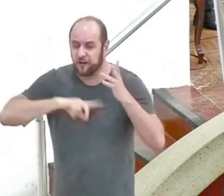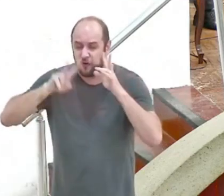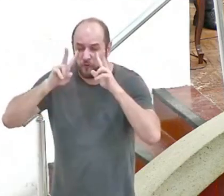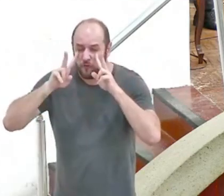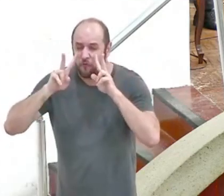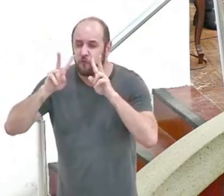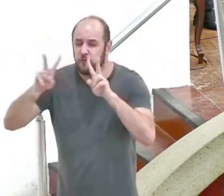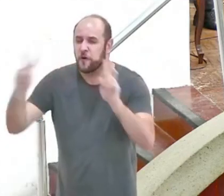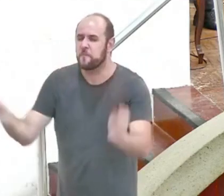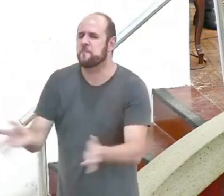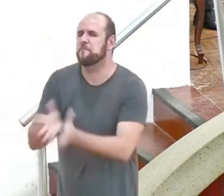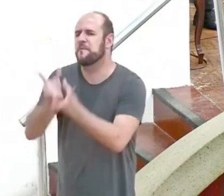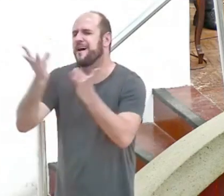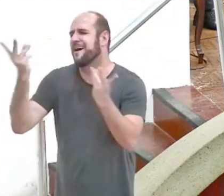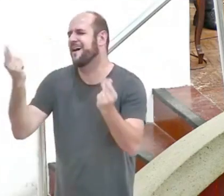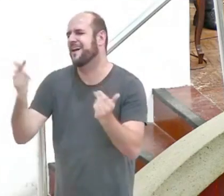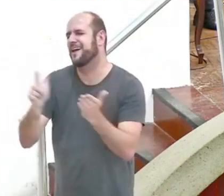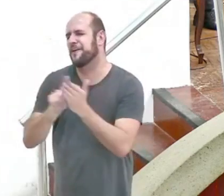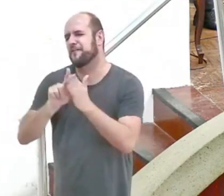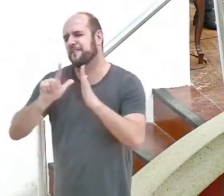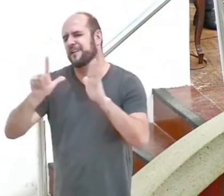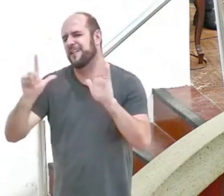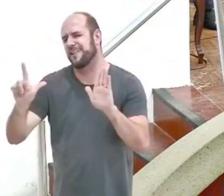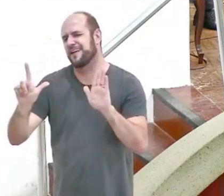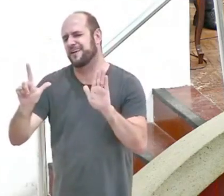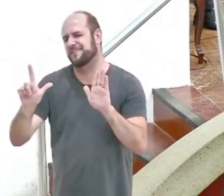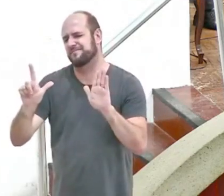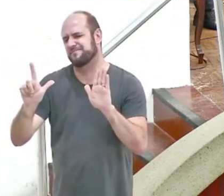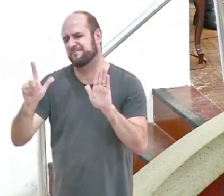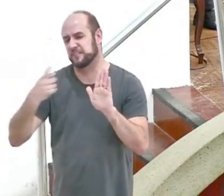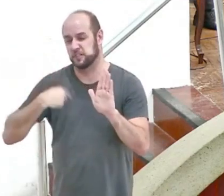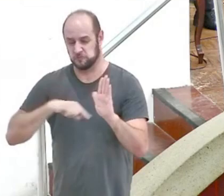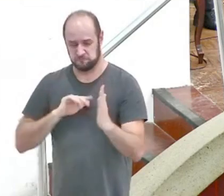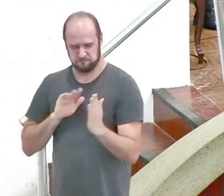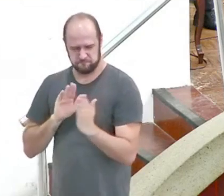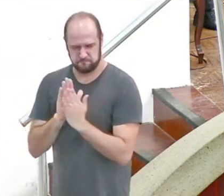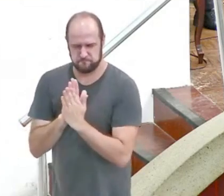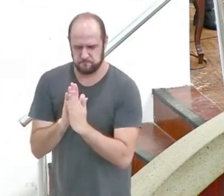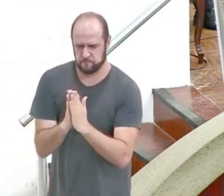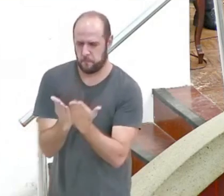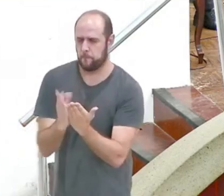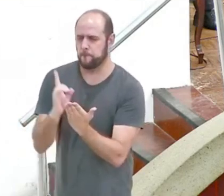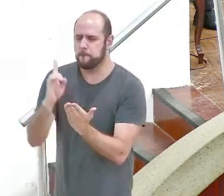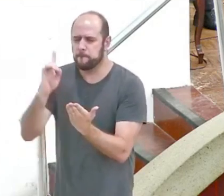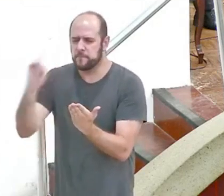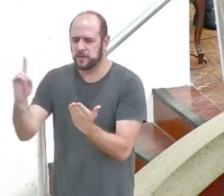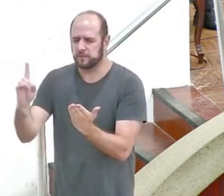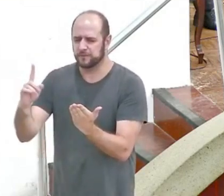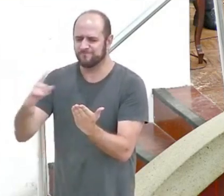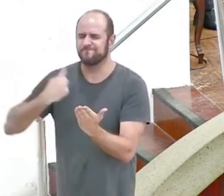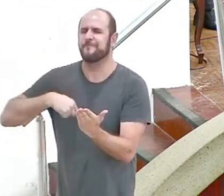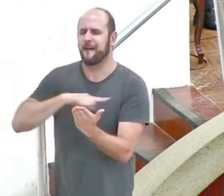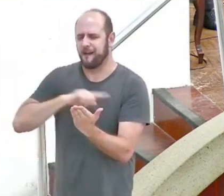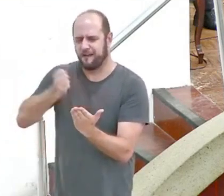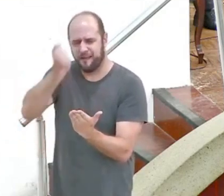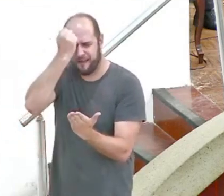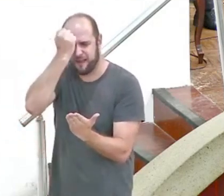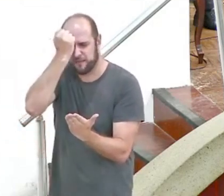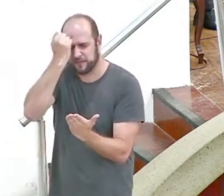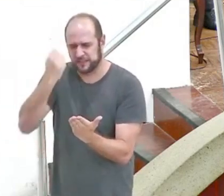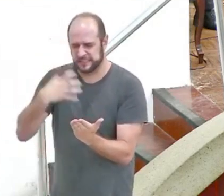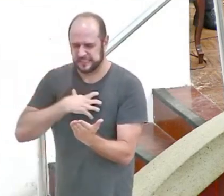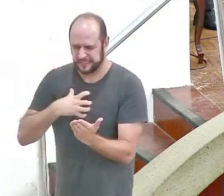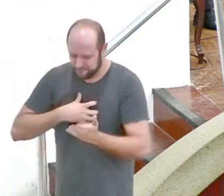as maravilhas da Tua Lei, que ao sermos confrontados com a Tua Palavra, nos arrependamos, e sejamos